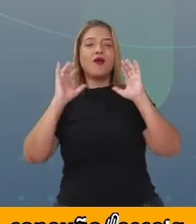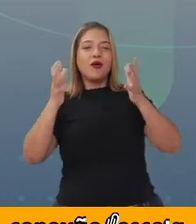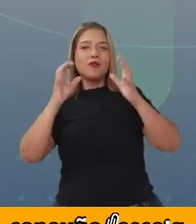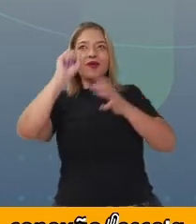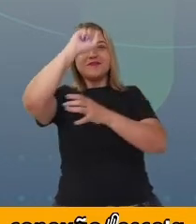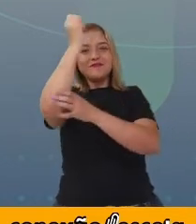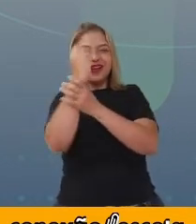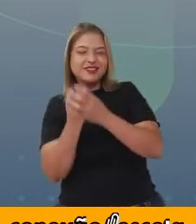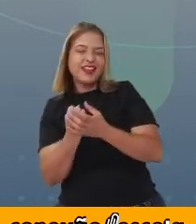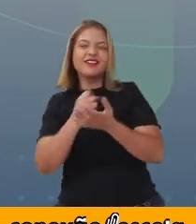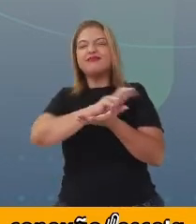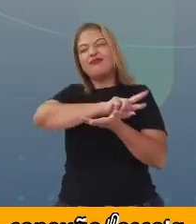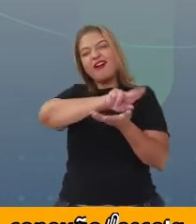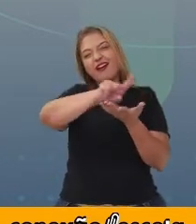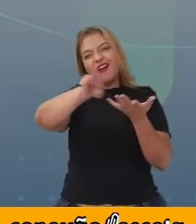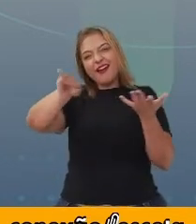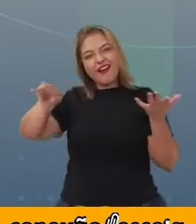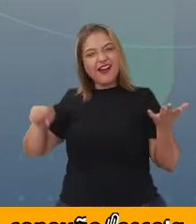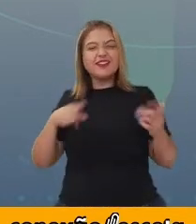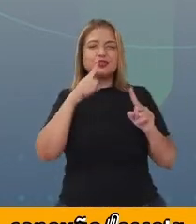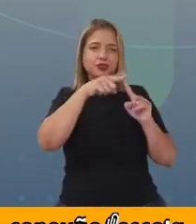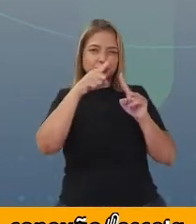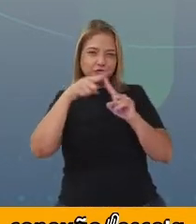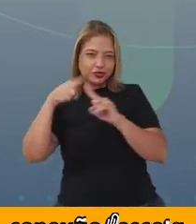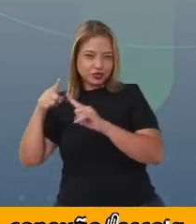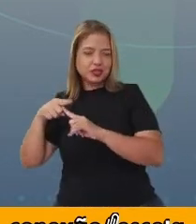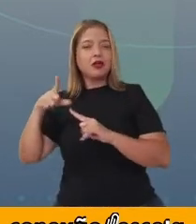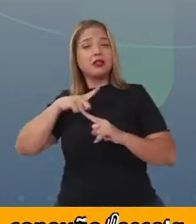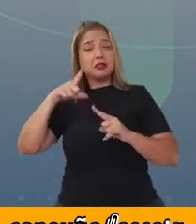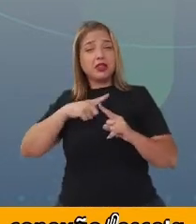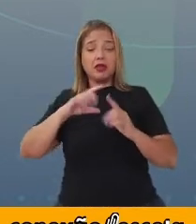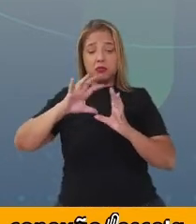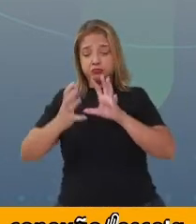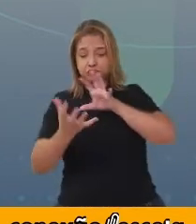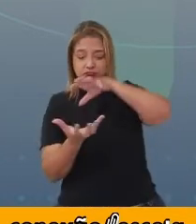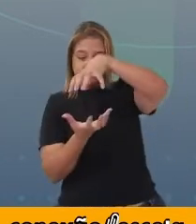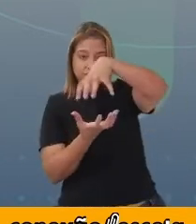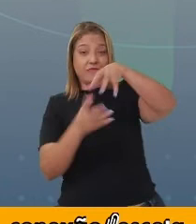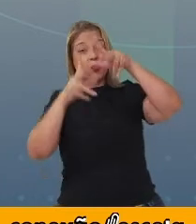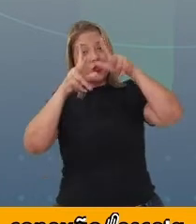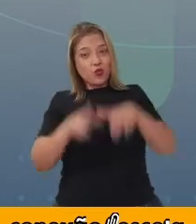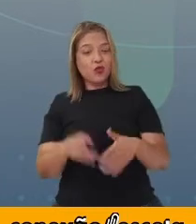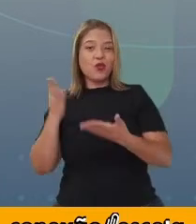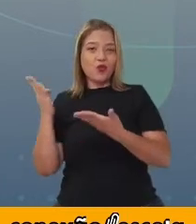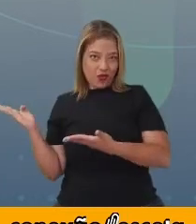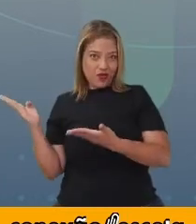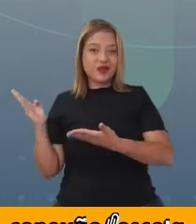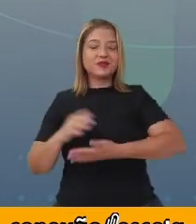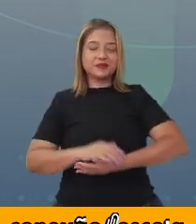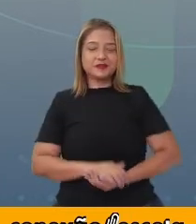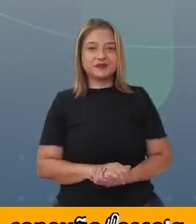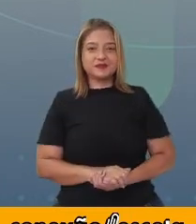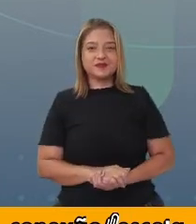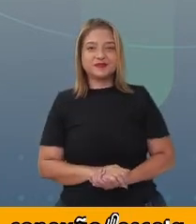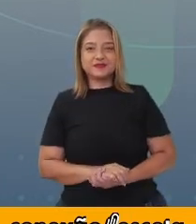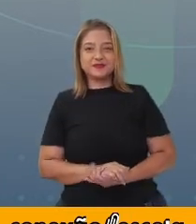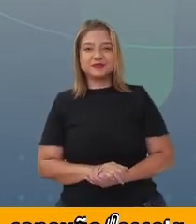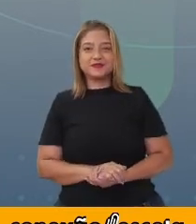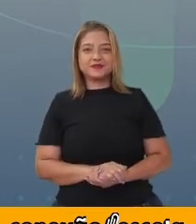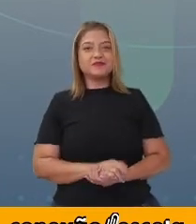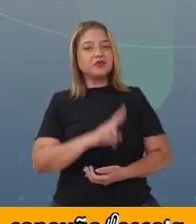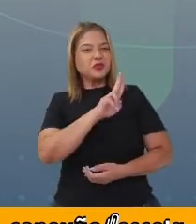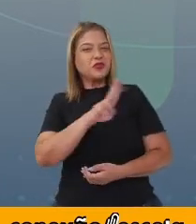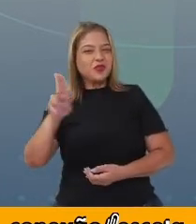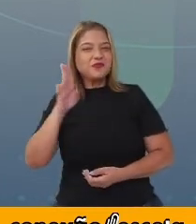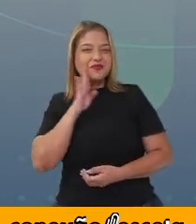tantos outros itens que são em formato de uma esfera. É um